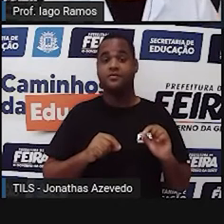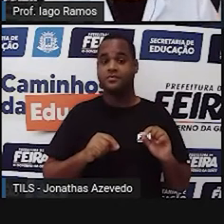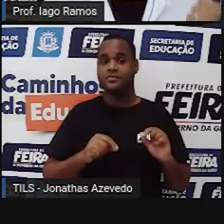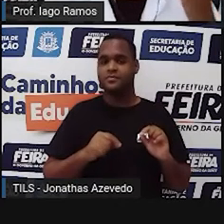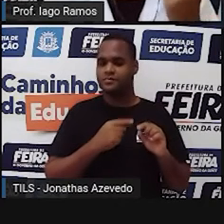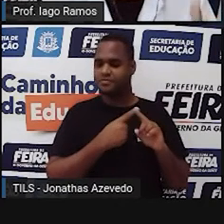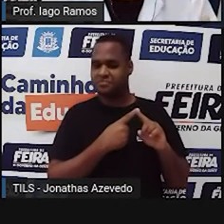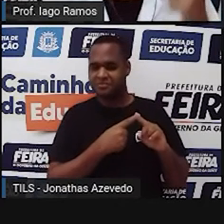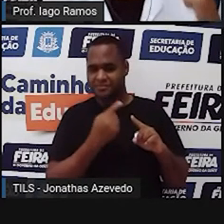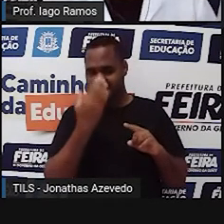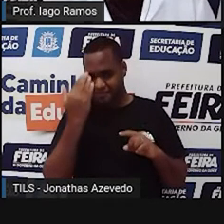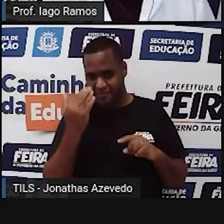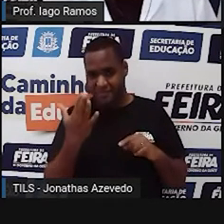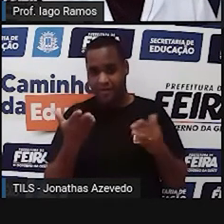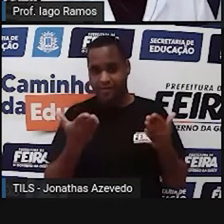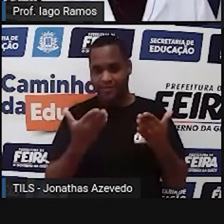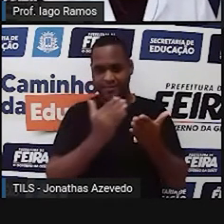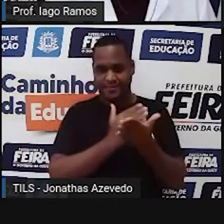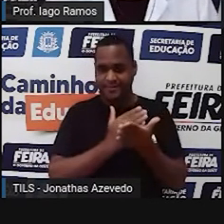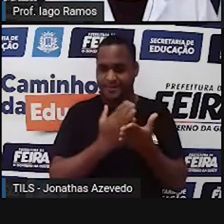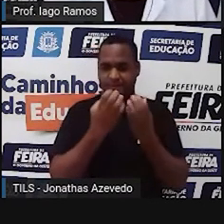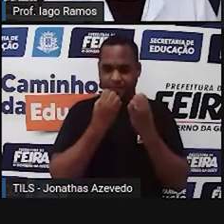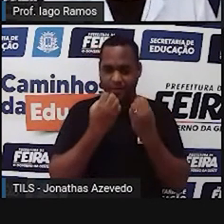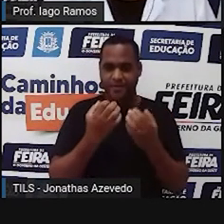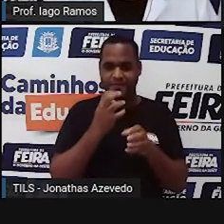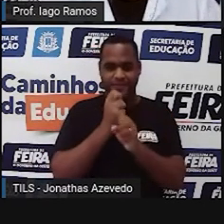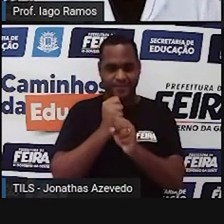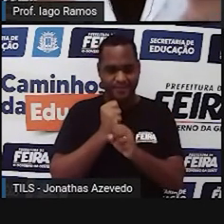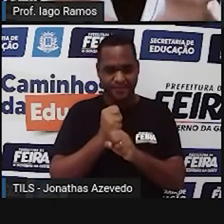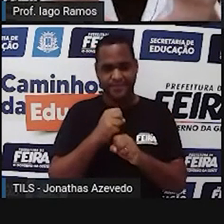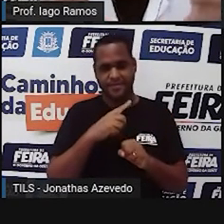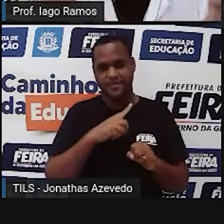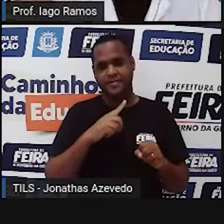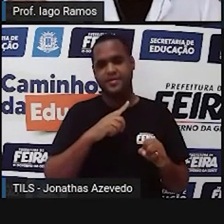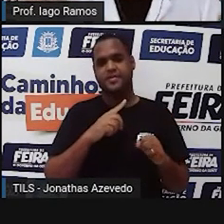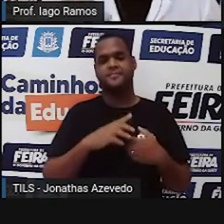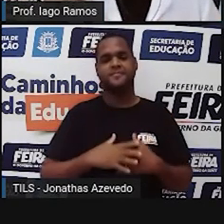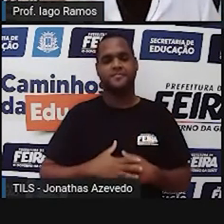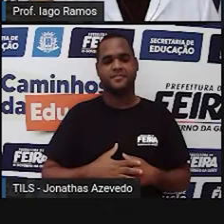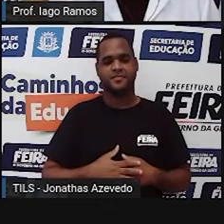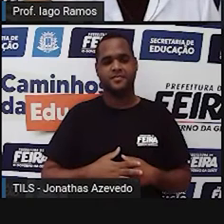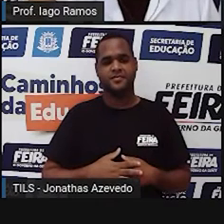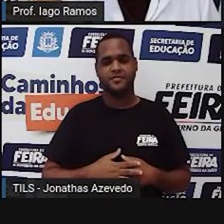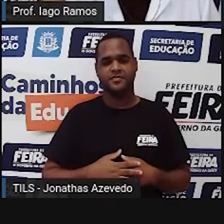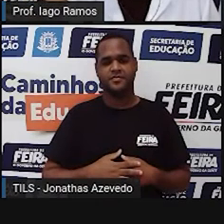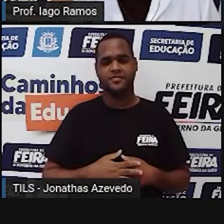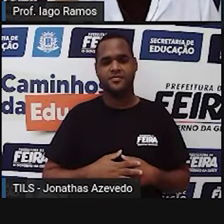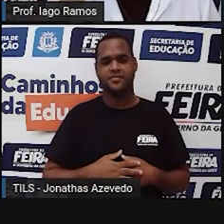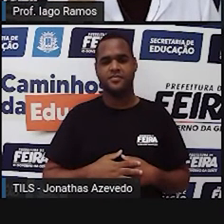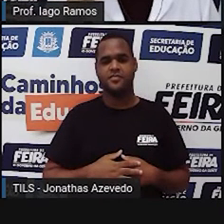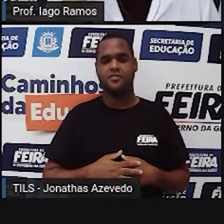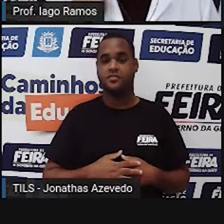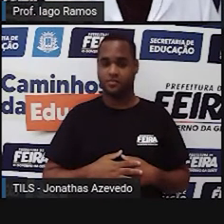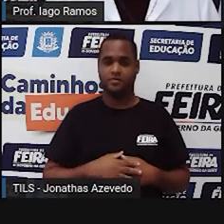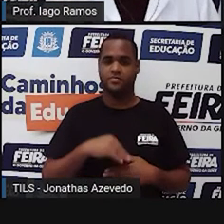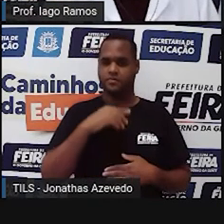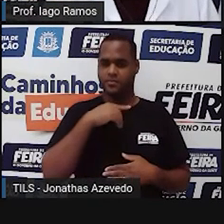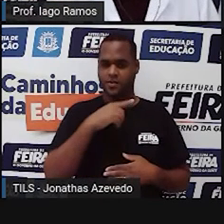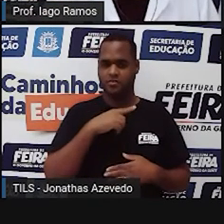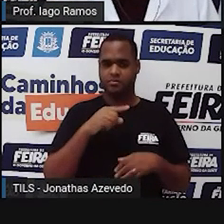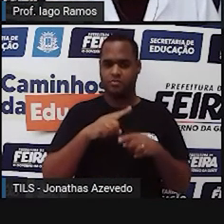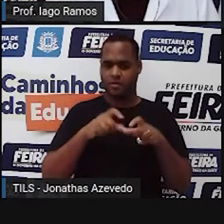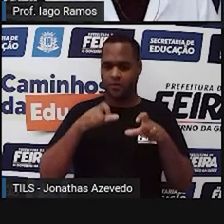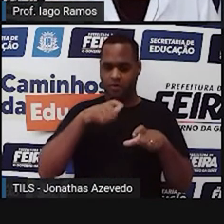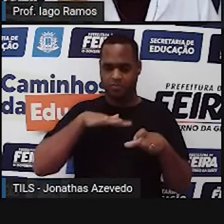Porque é agora que começa a parte do cálculo, certo? Tem ali algumas usinas